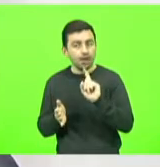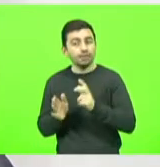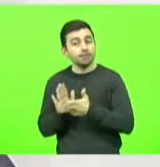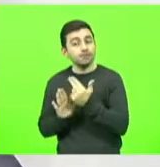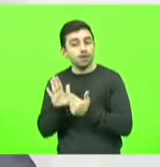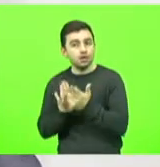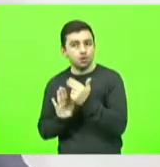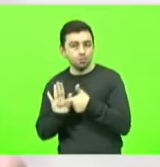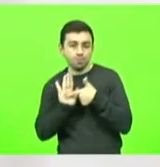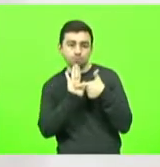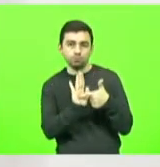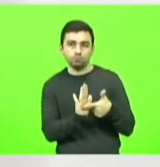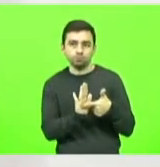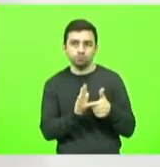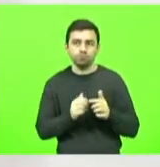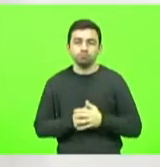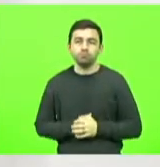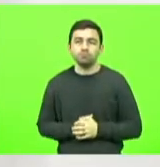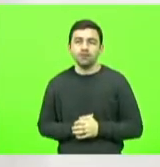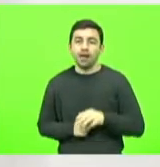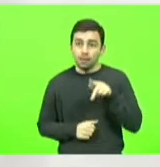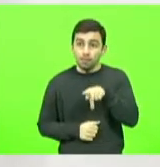Segundo a professora